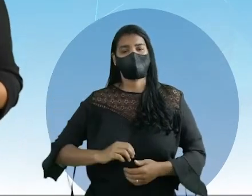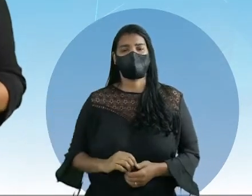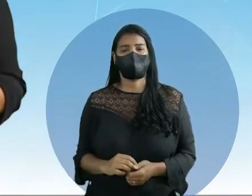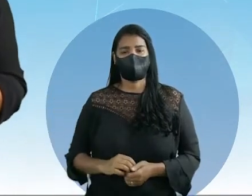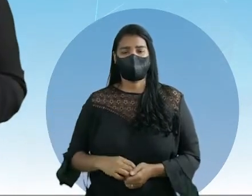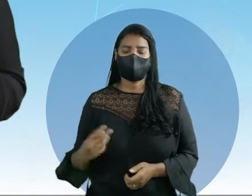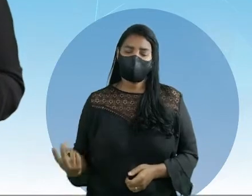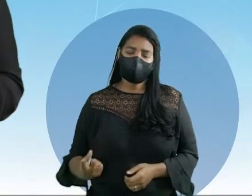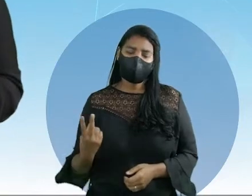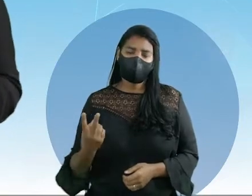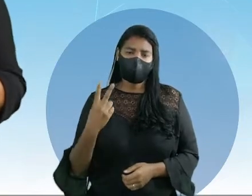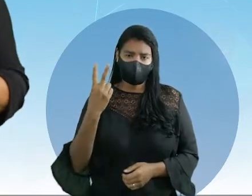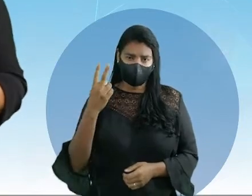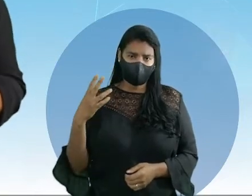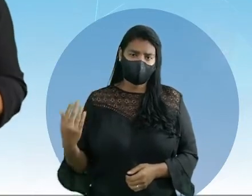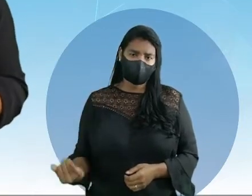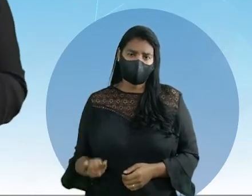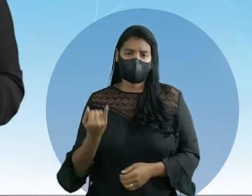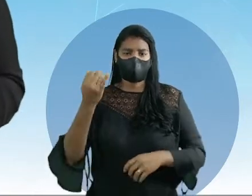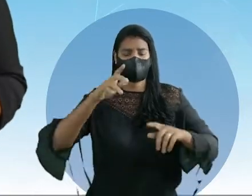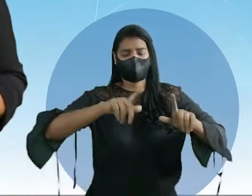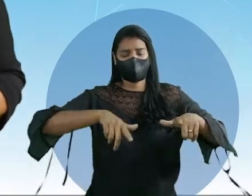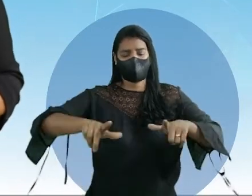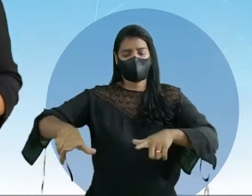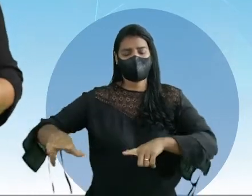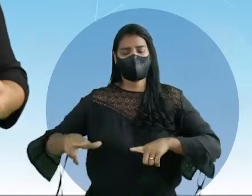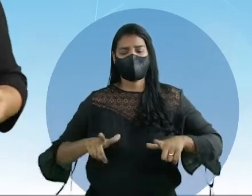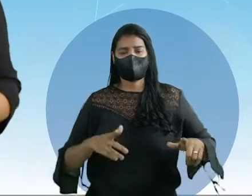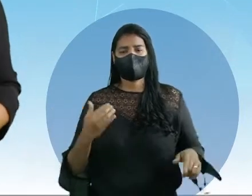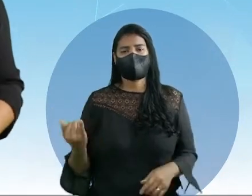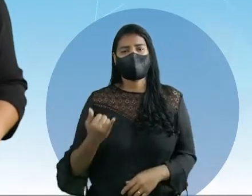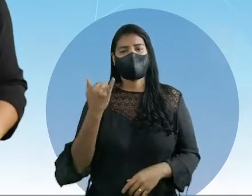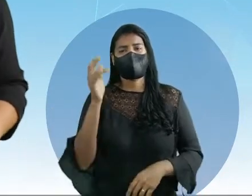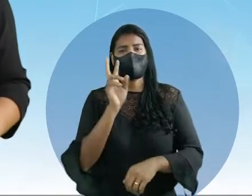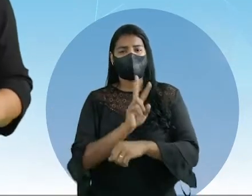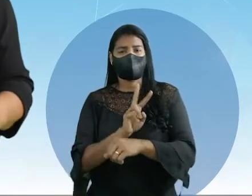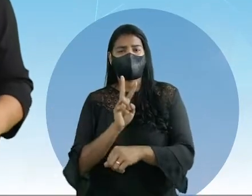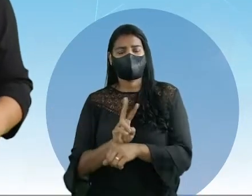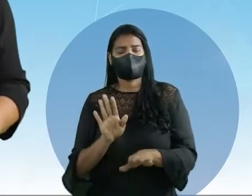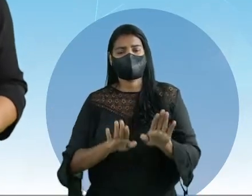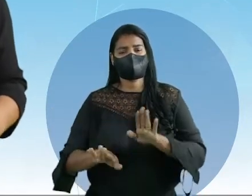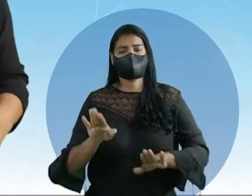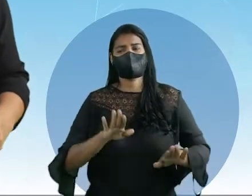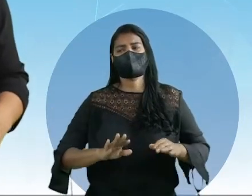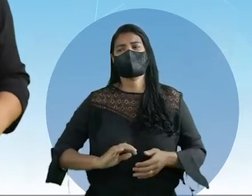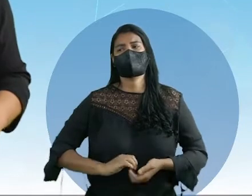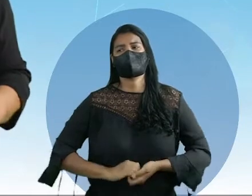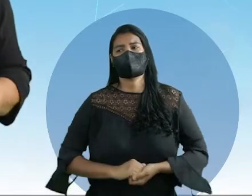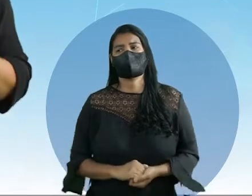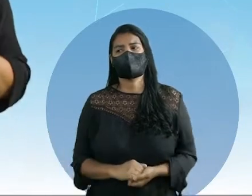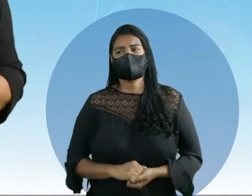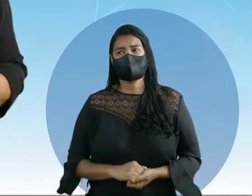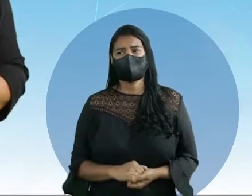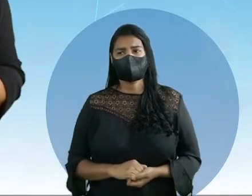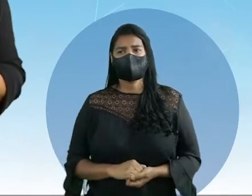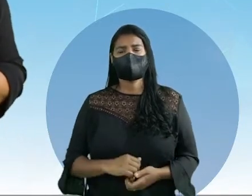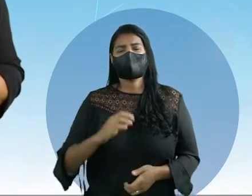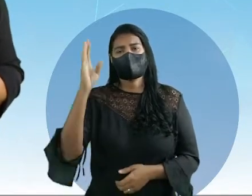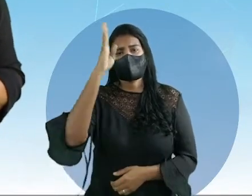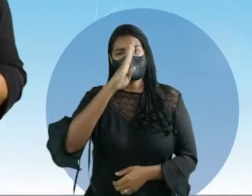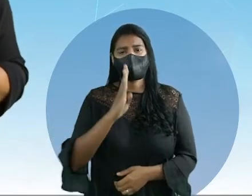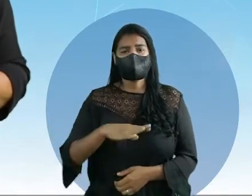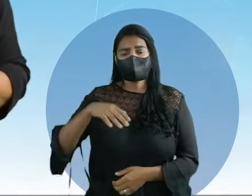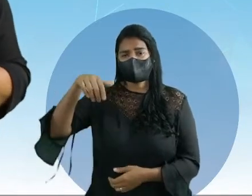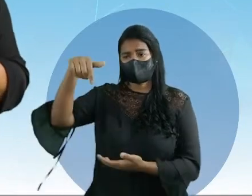valoriza a importância ambiental dos lugares e a necessidade de sua preservação. Então, no Brasil,